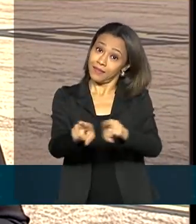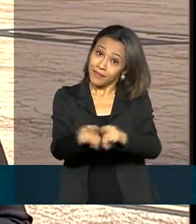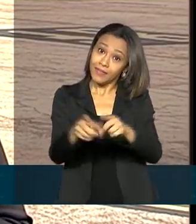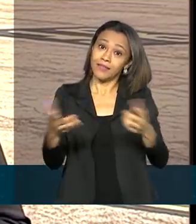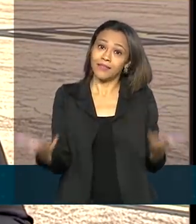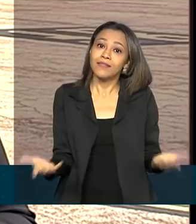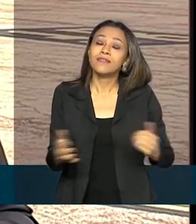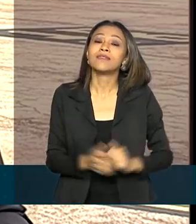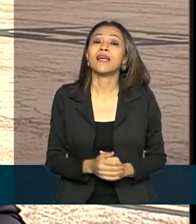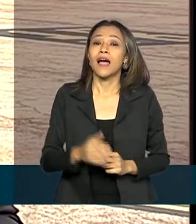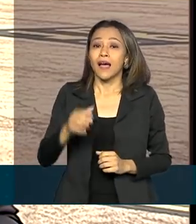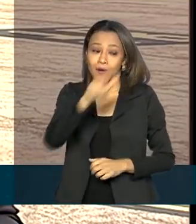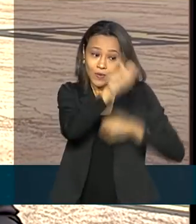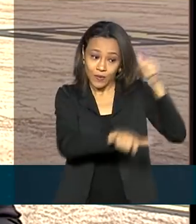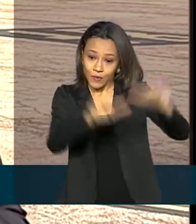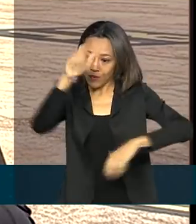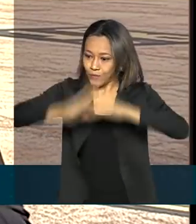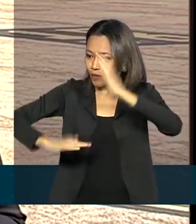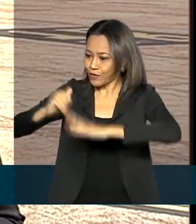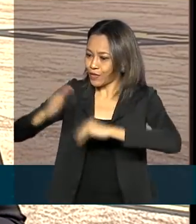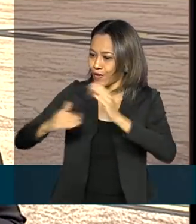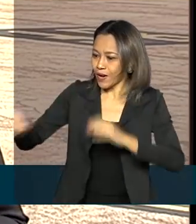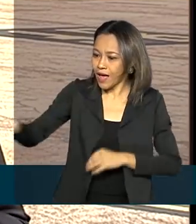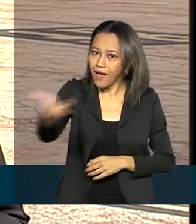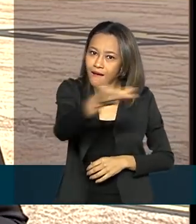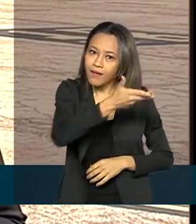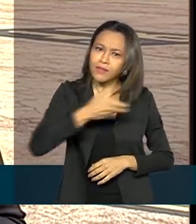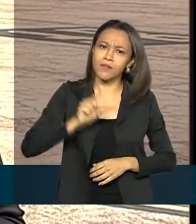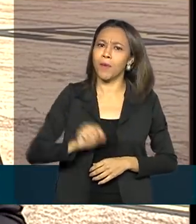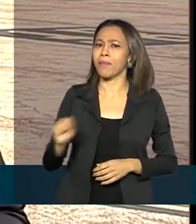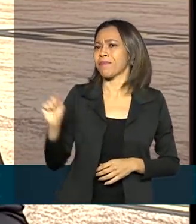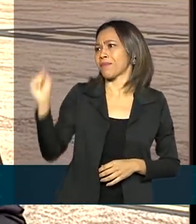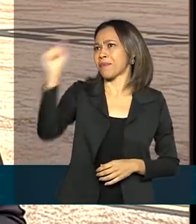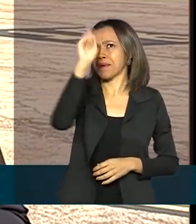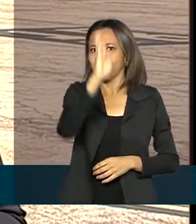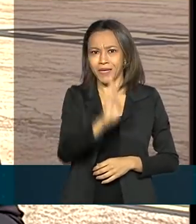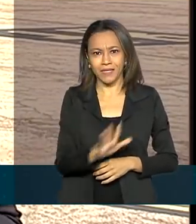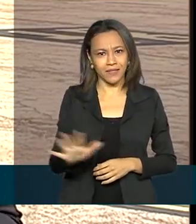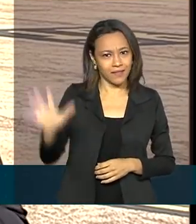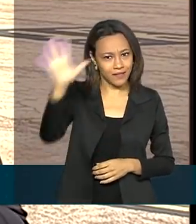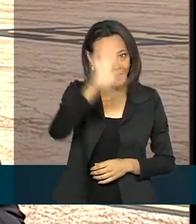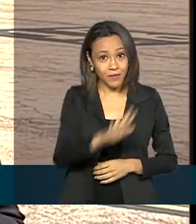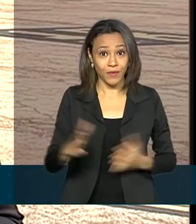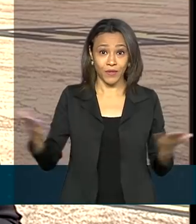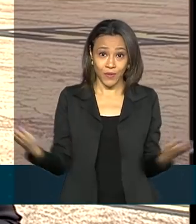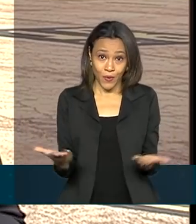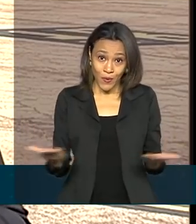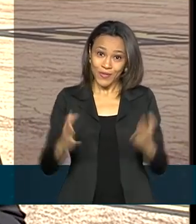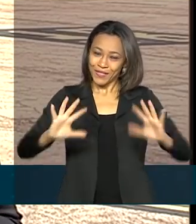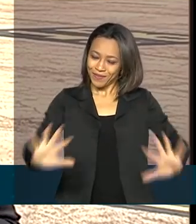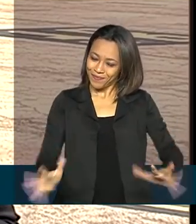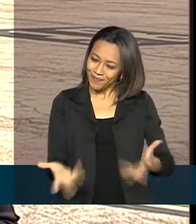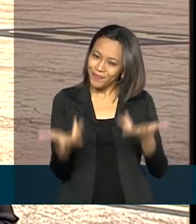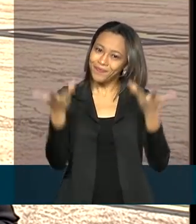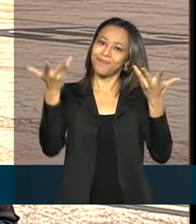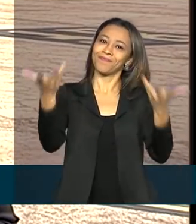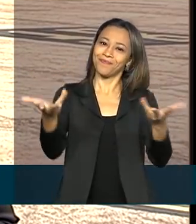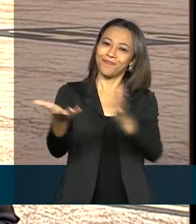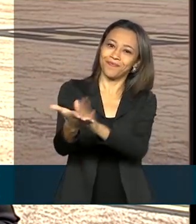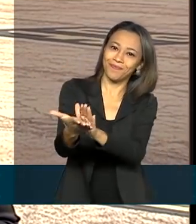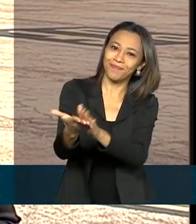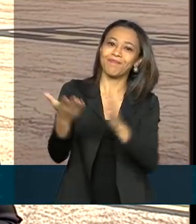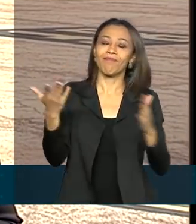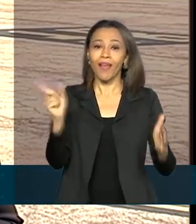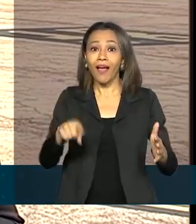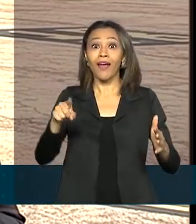os aviadores da Força Aérea Brasileira estão espalhados em vários pontos do país. E olha, nessa solenidade aqui hoje, a grande expectativa é com o